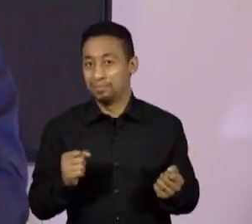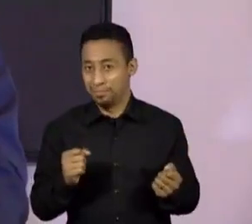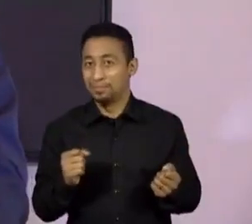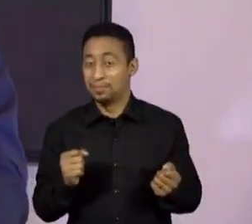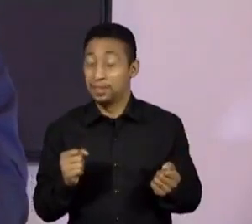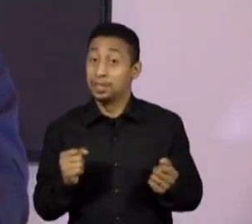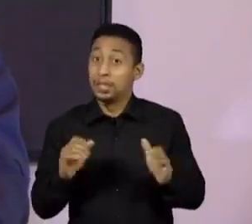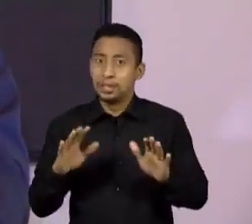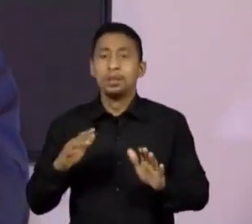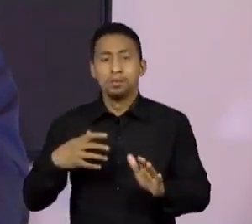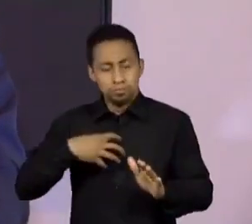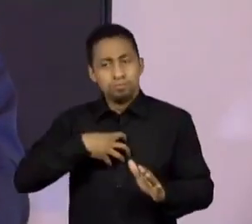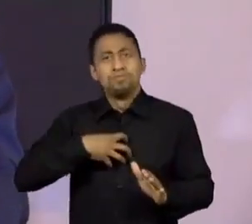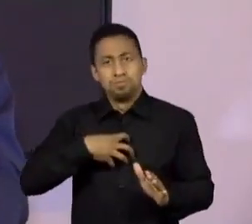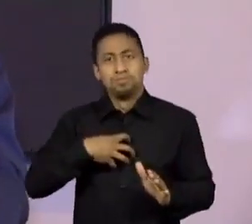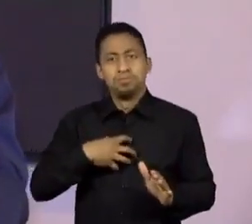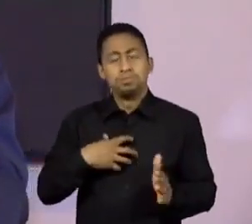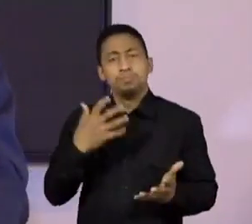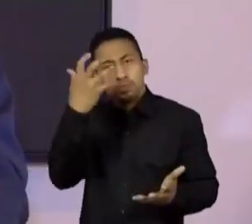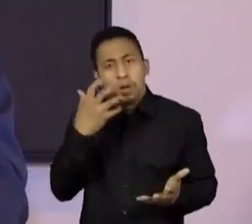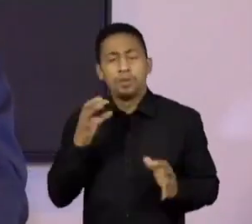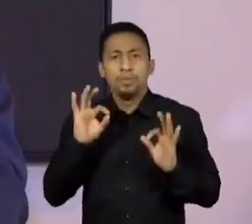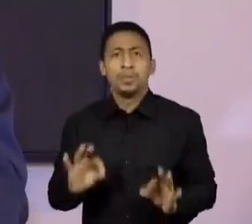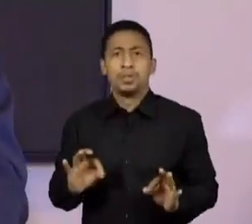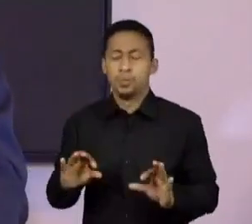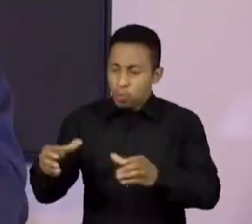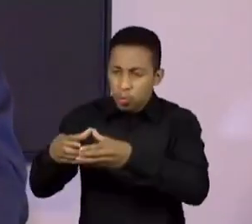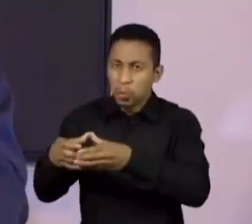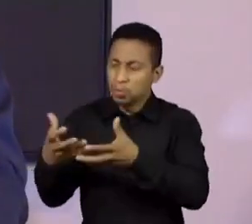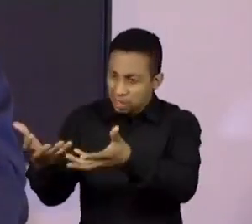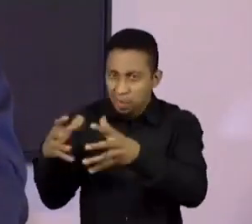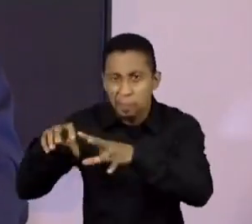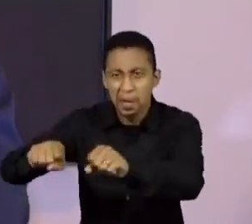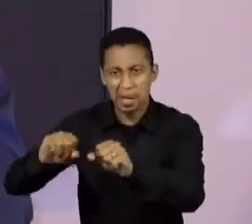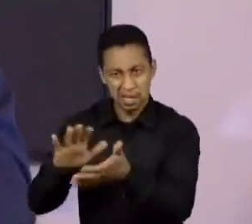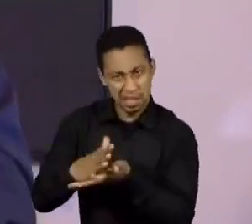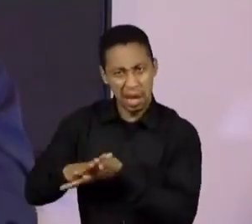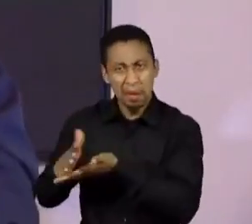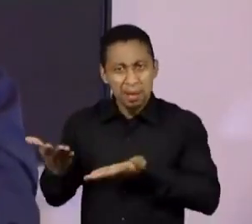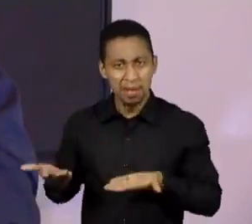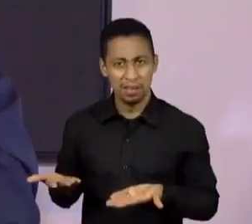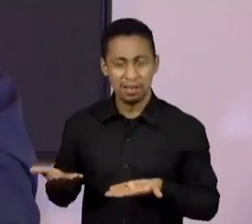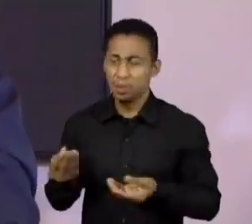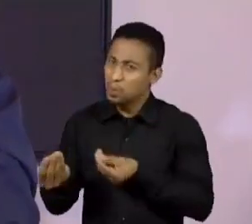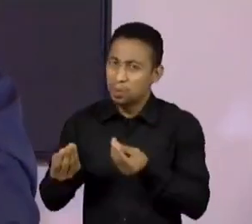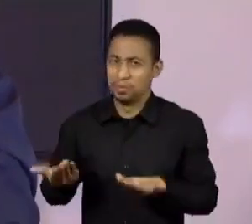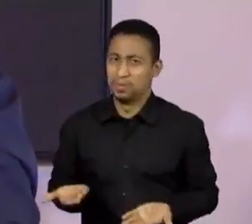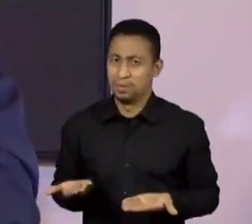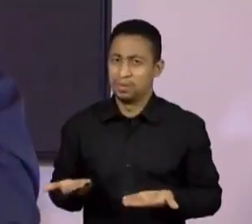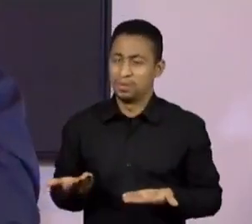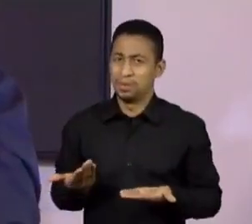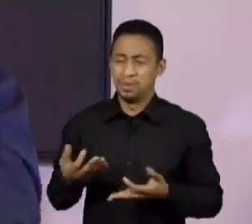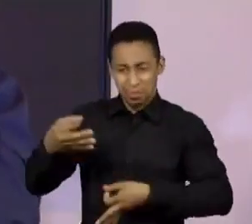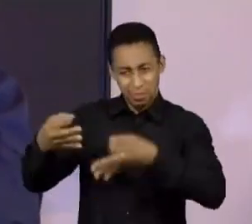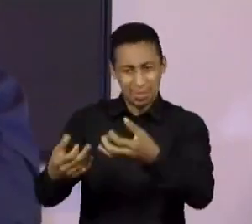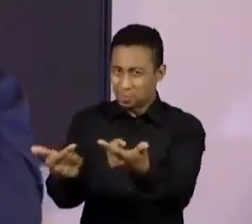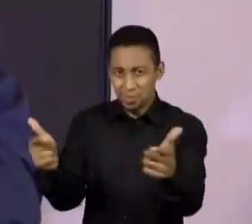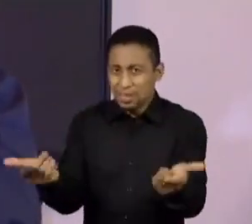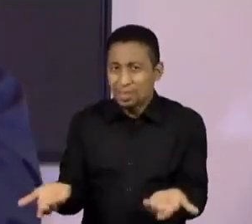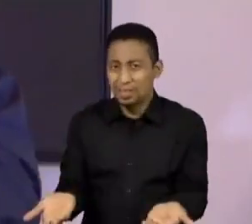eu fiquei aborrecido com os dirigentes à toa, injustamente, mas